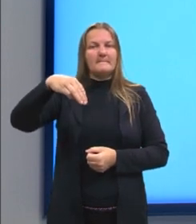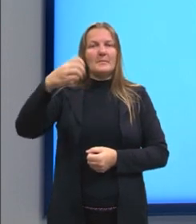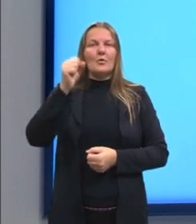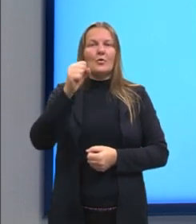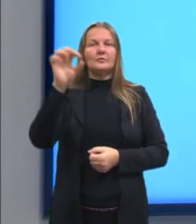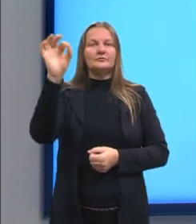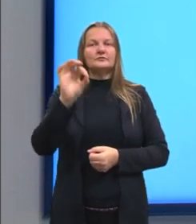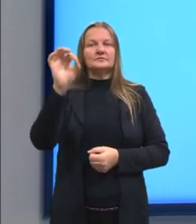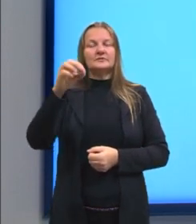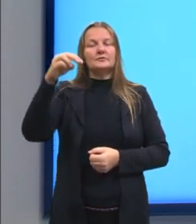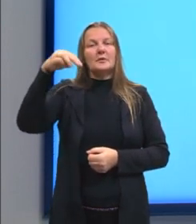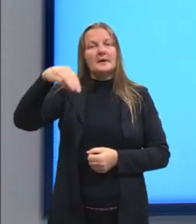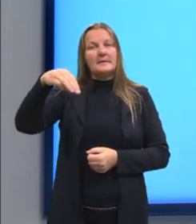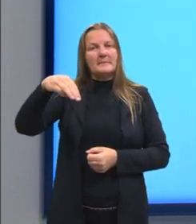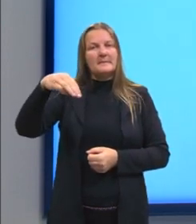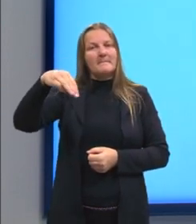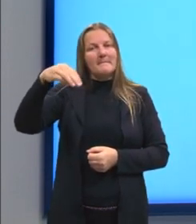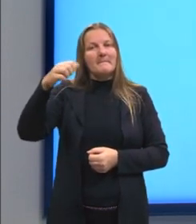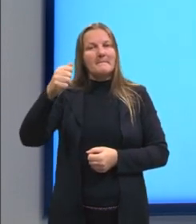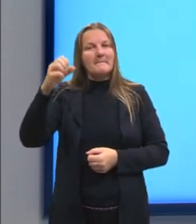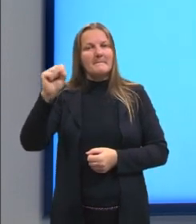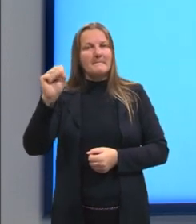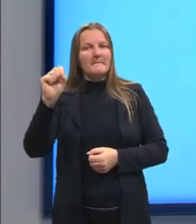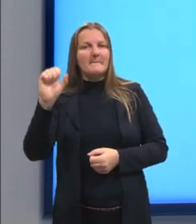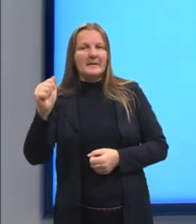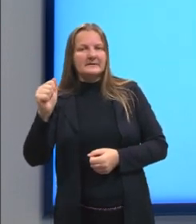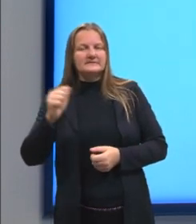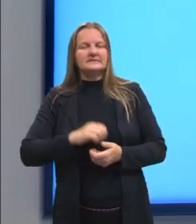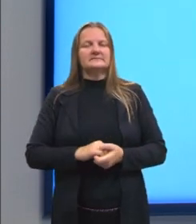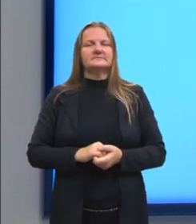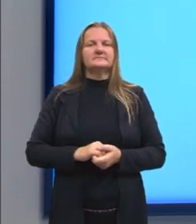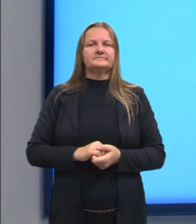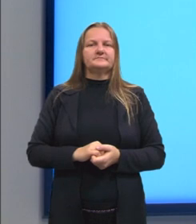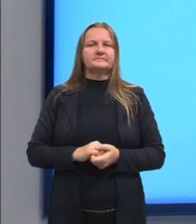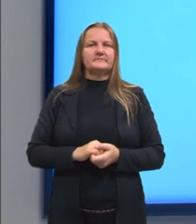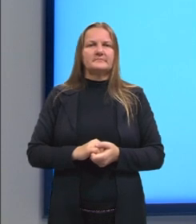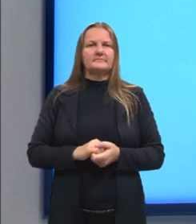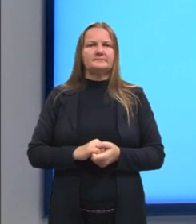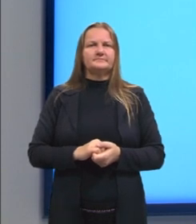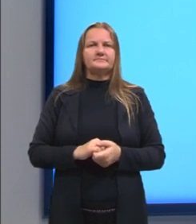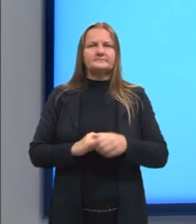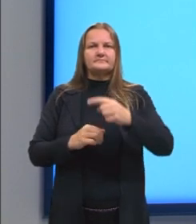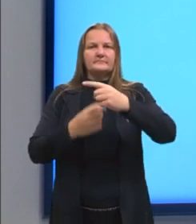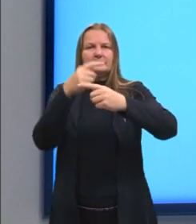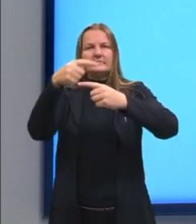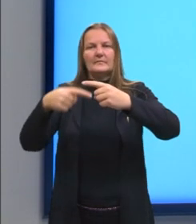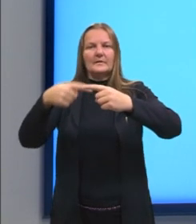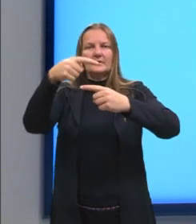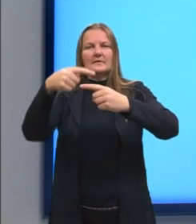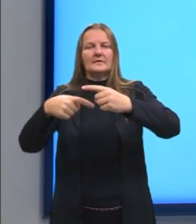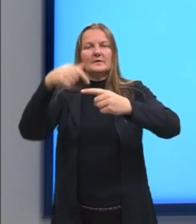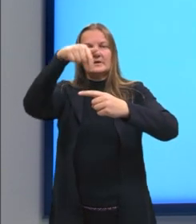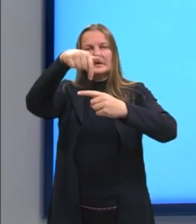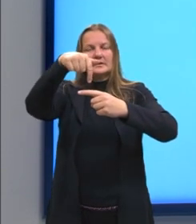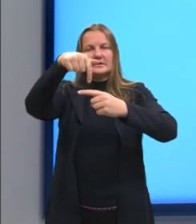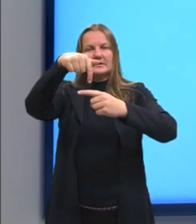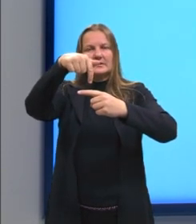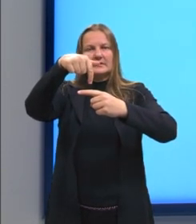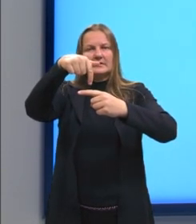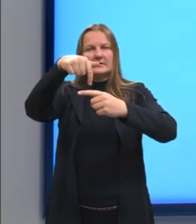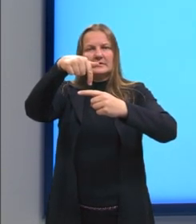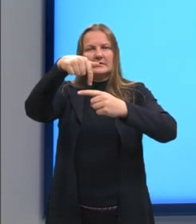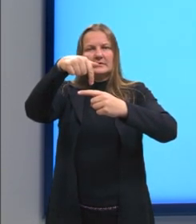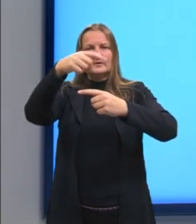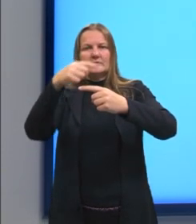% de M. Portanto, concentração de álcool é dada pela razão de que quantidade de álcool